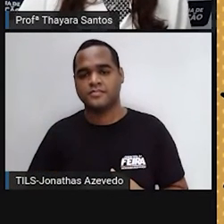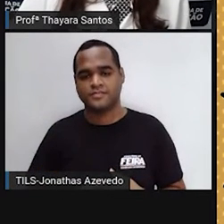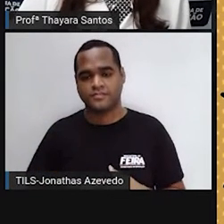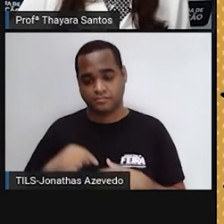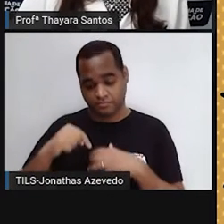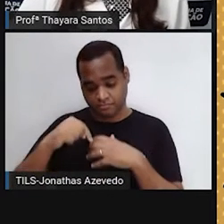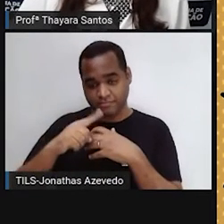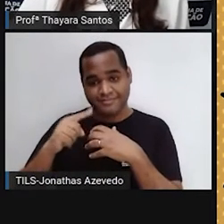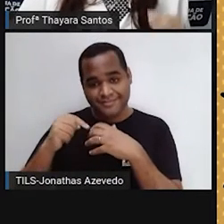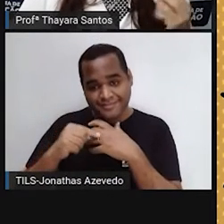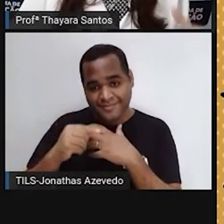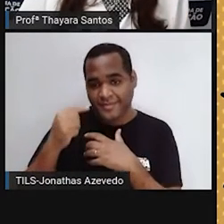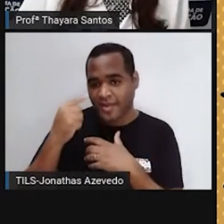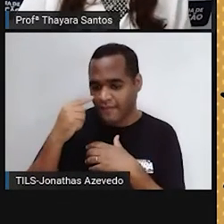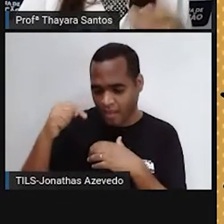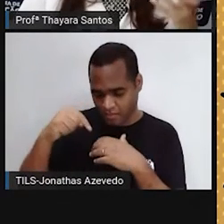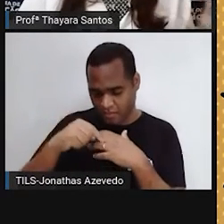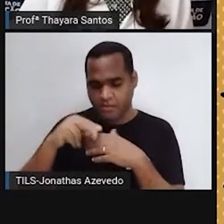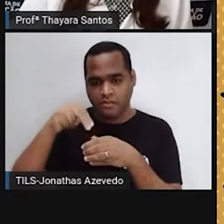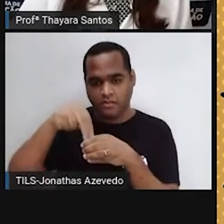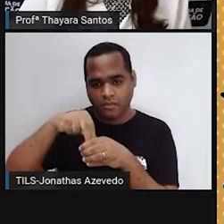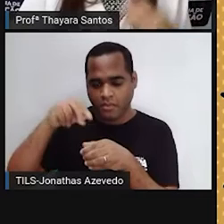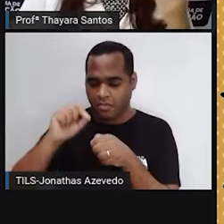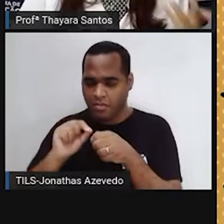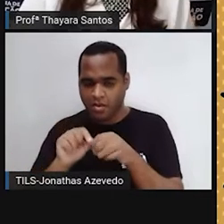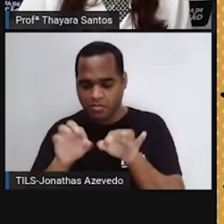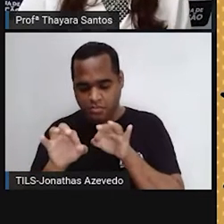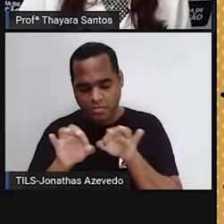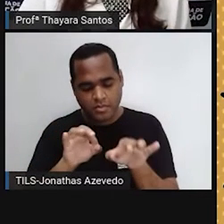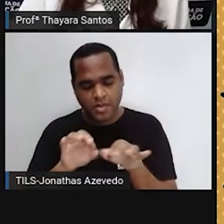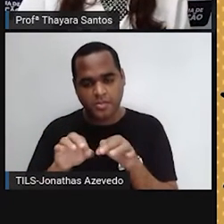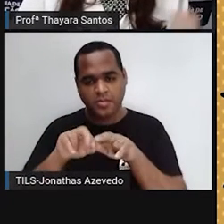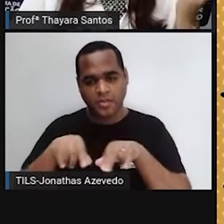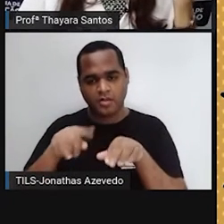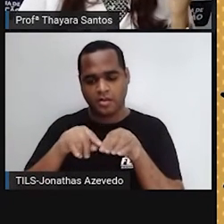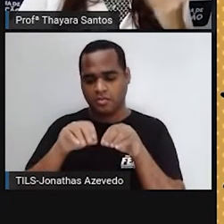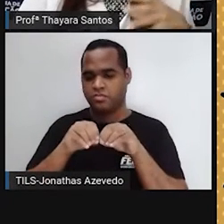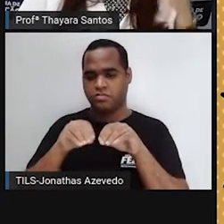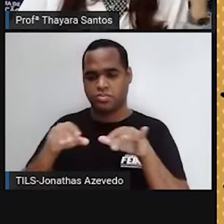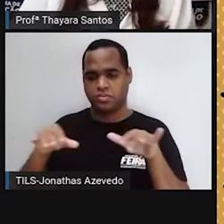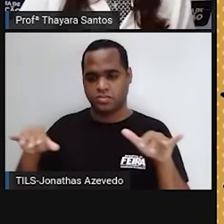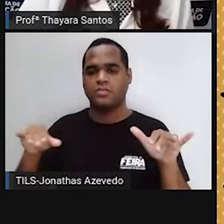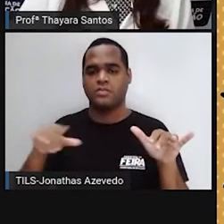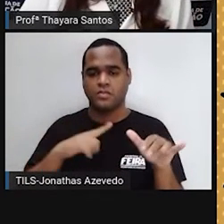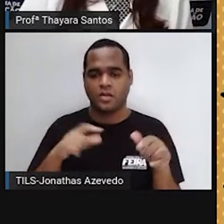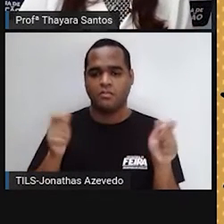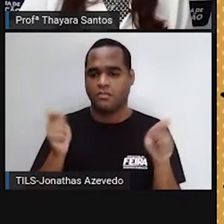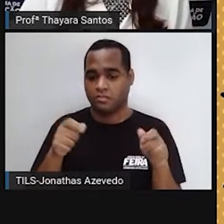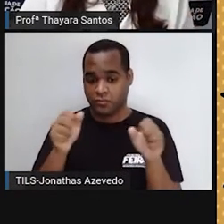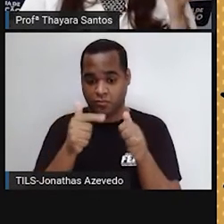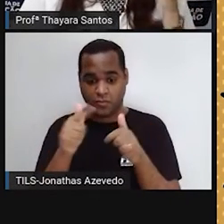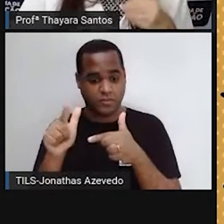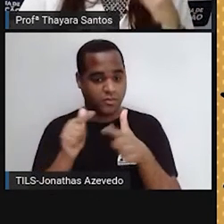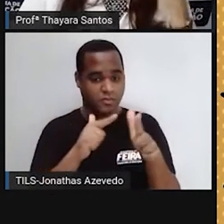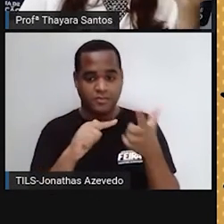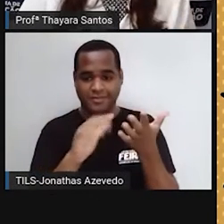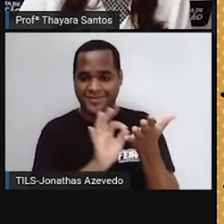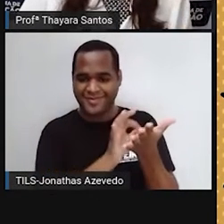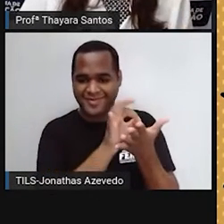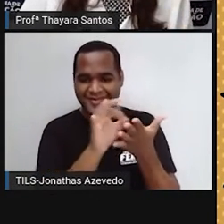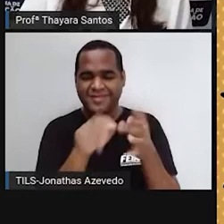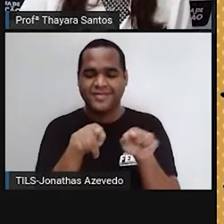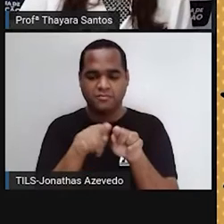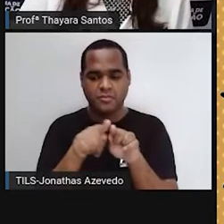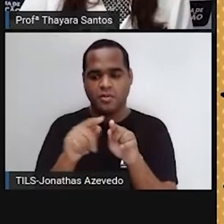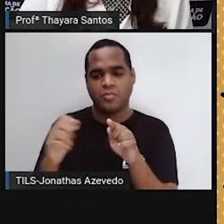aqui. Por quê? Porque o núcleo vai produzir substâncias que também vão sair dele e para o restante da célula e também coisas vão